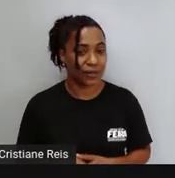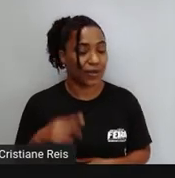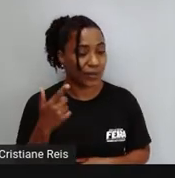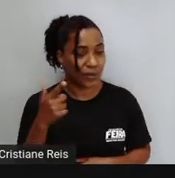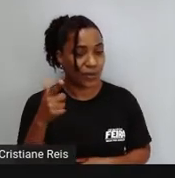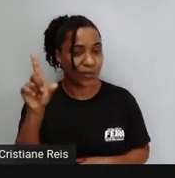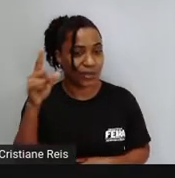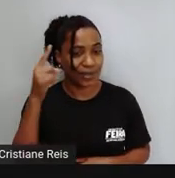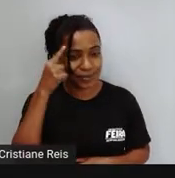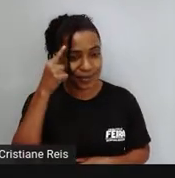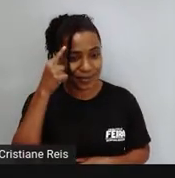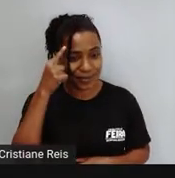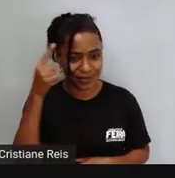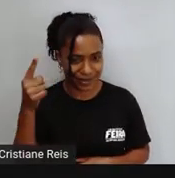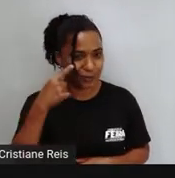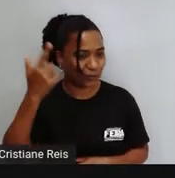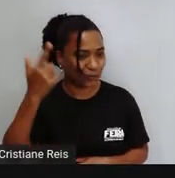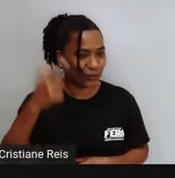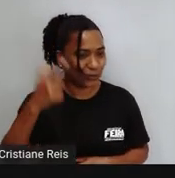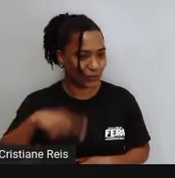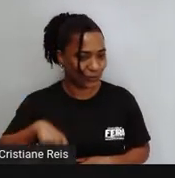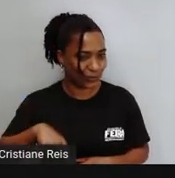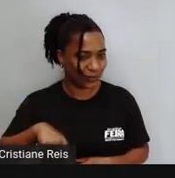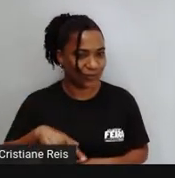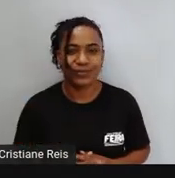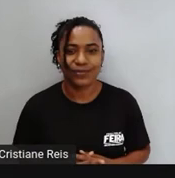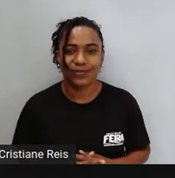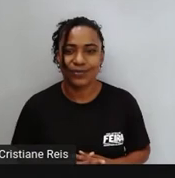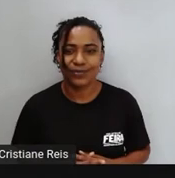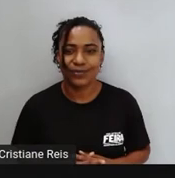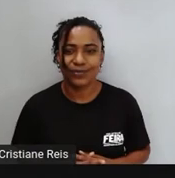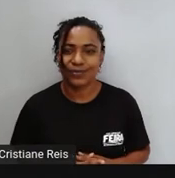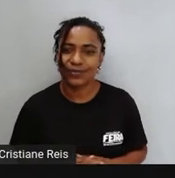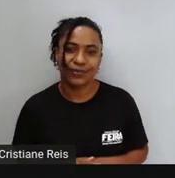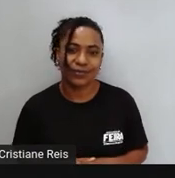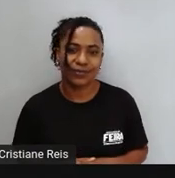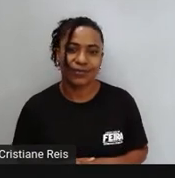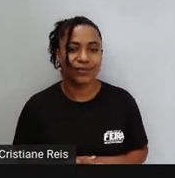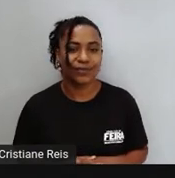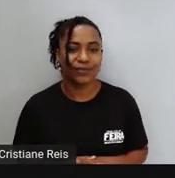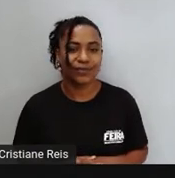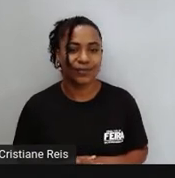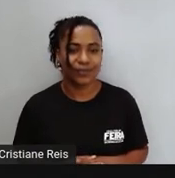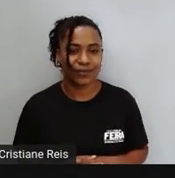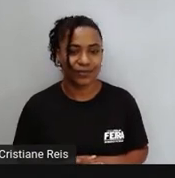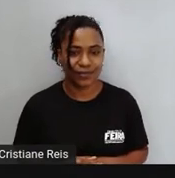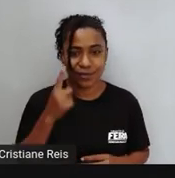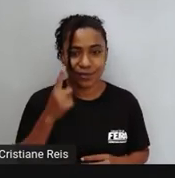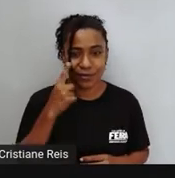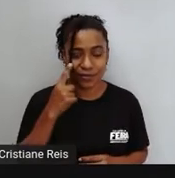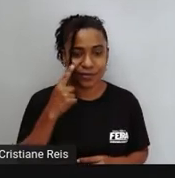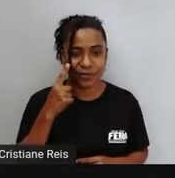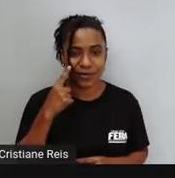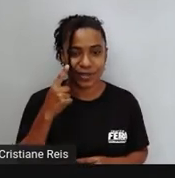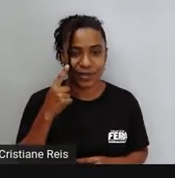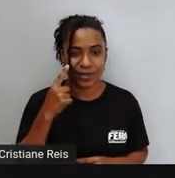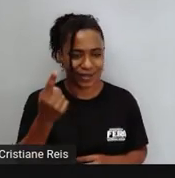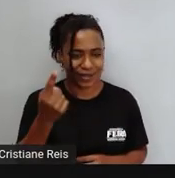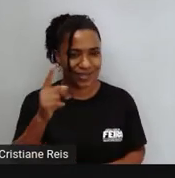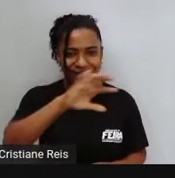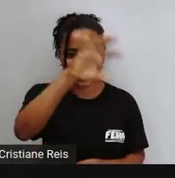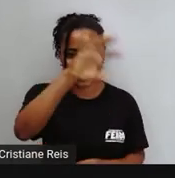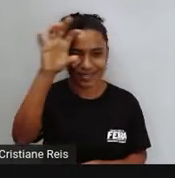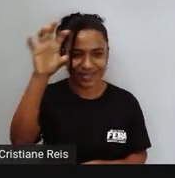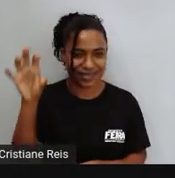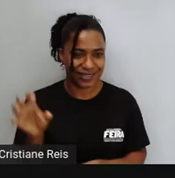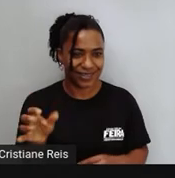início da aula Mas vou repetir Trago aqui para vocês um trecho Do infográfico Que deu início ao nosso